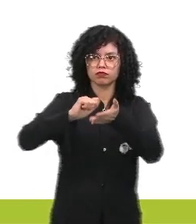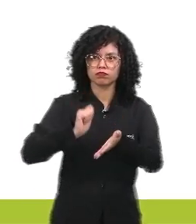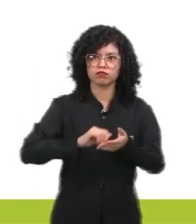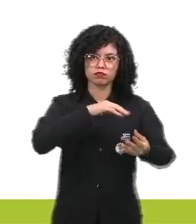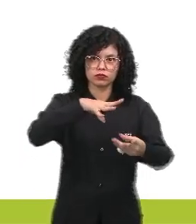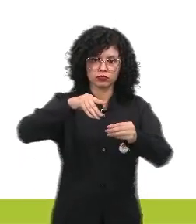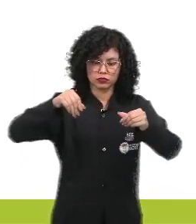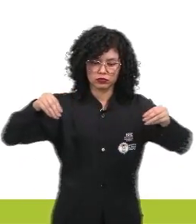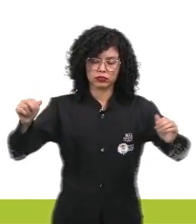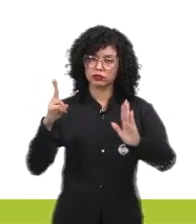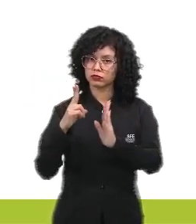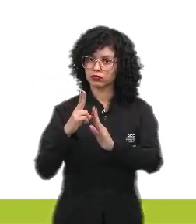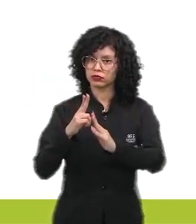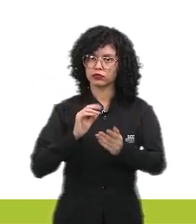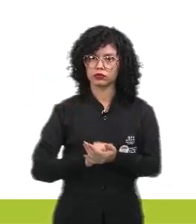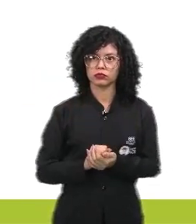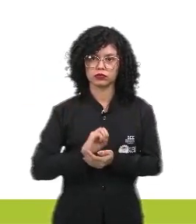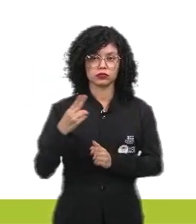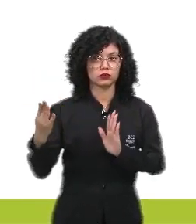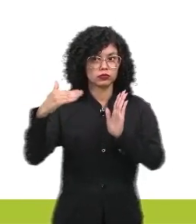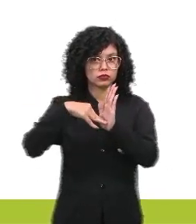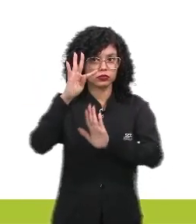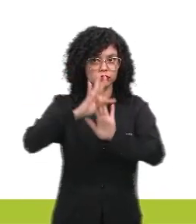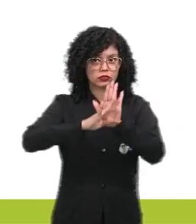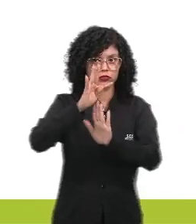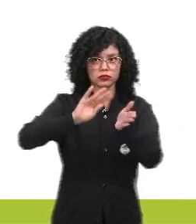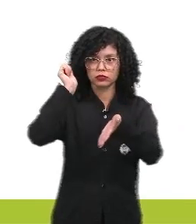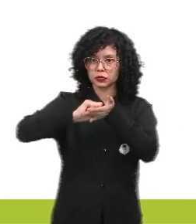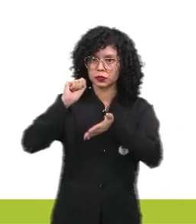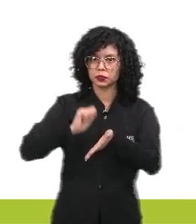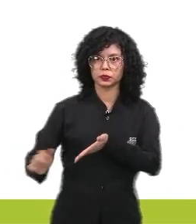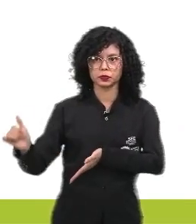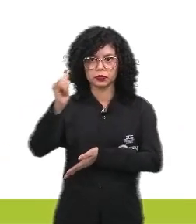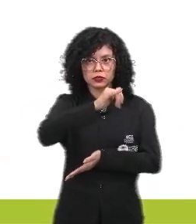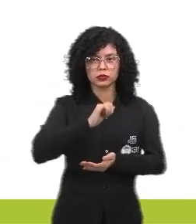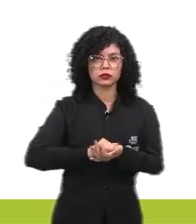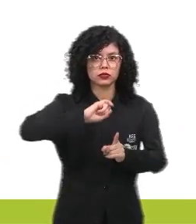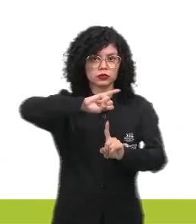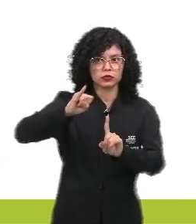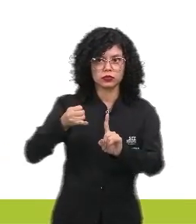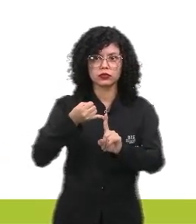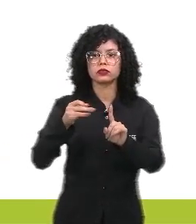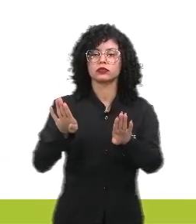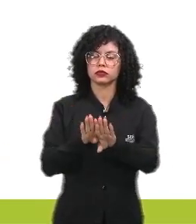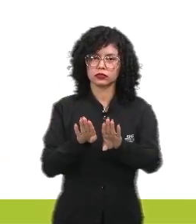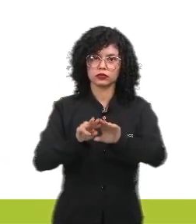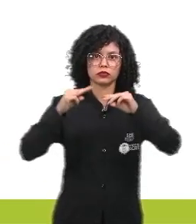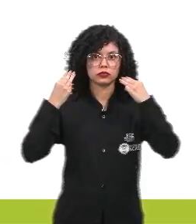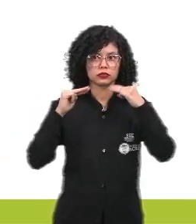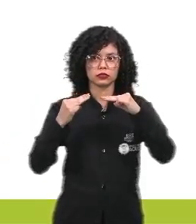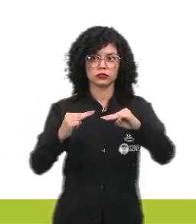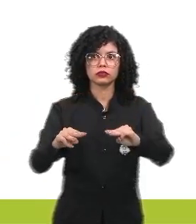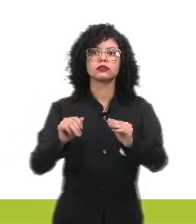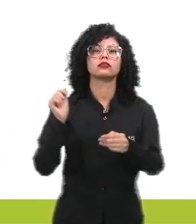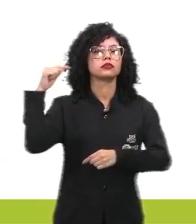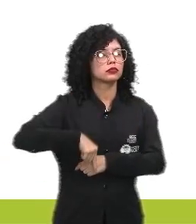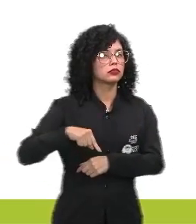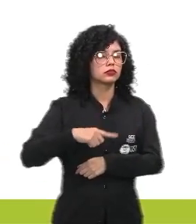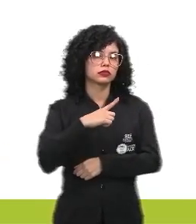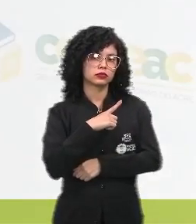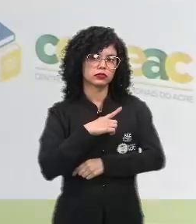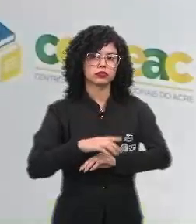terra e do índio, ou a textos escritos pelos viajantes, jesuítas e missionários que aqui